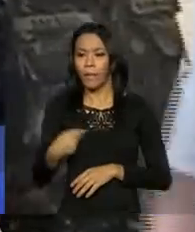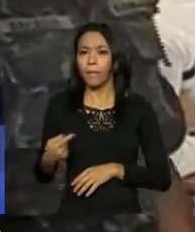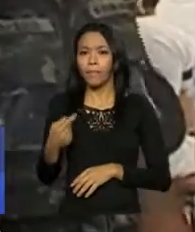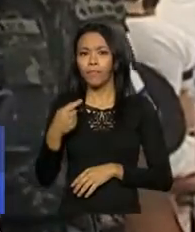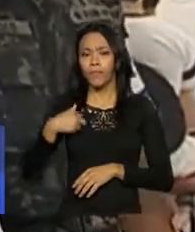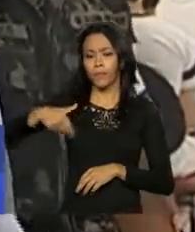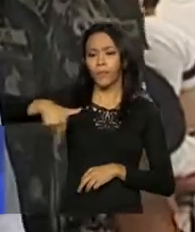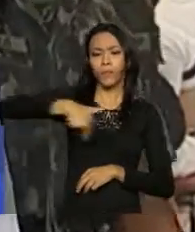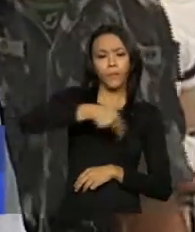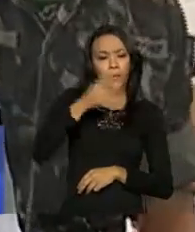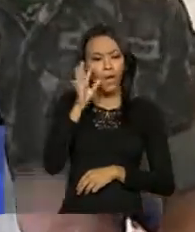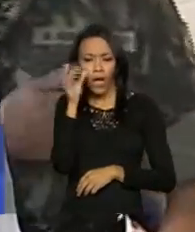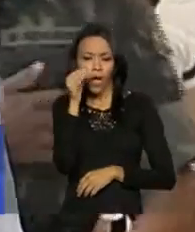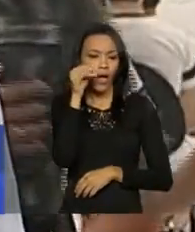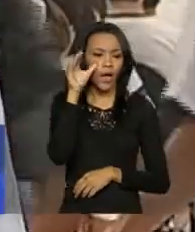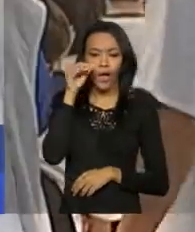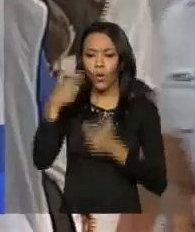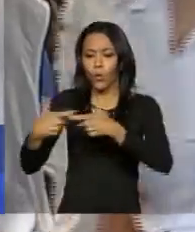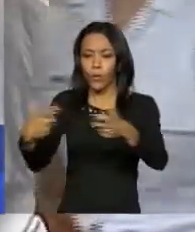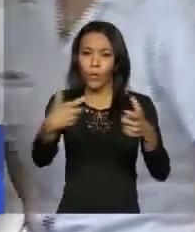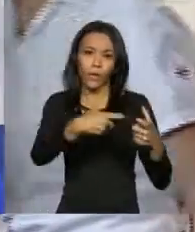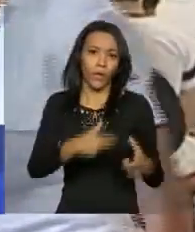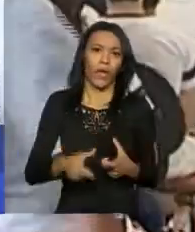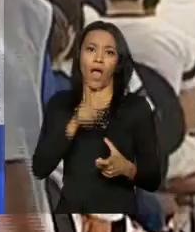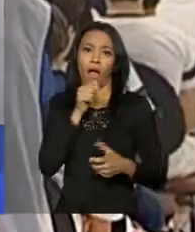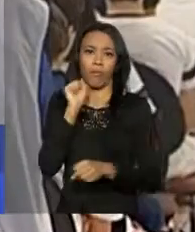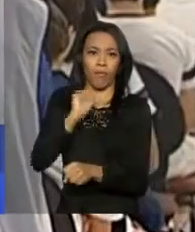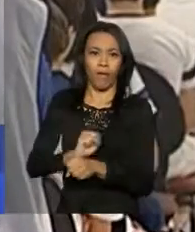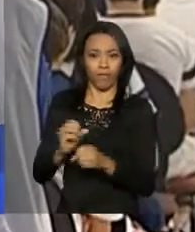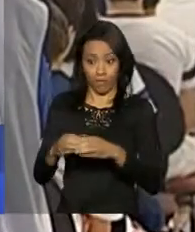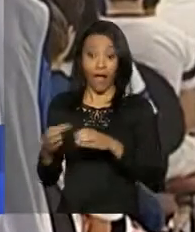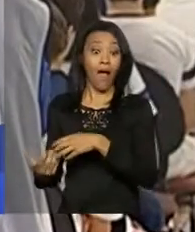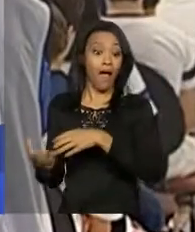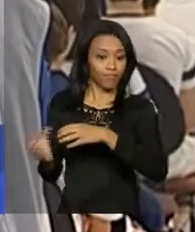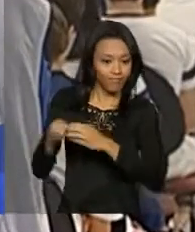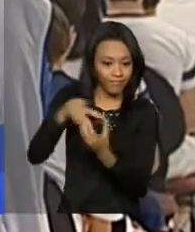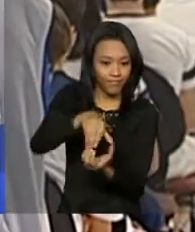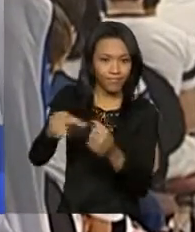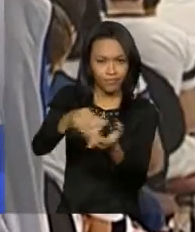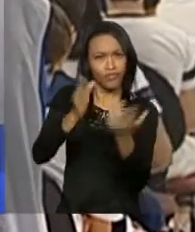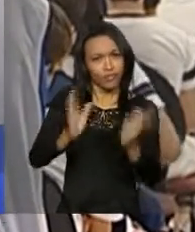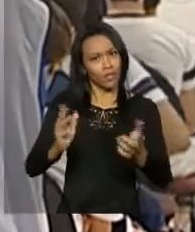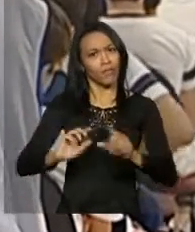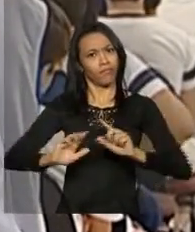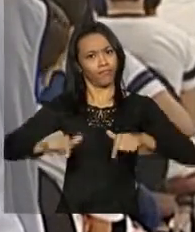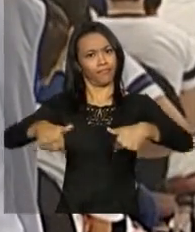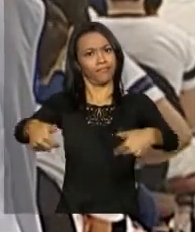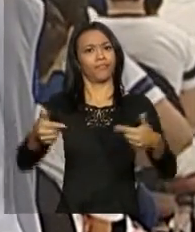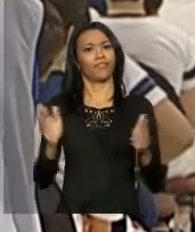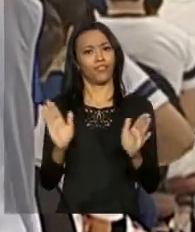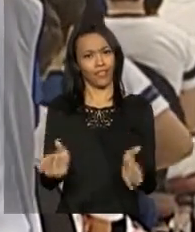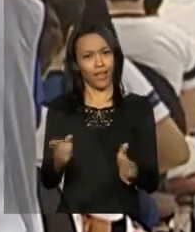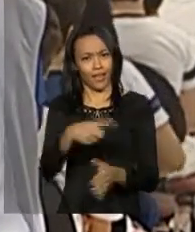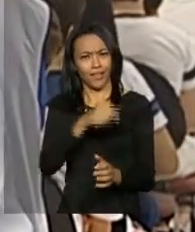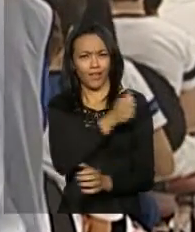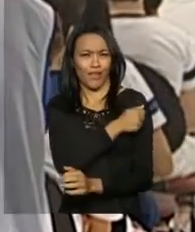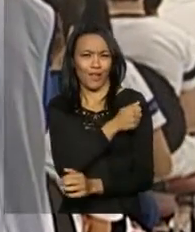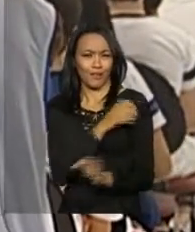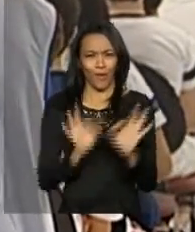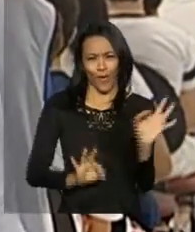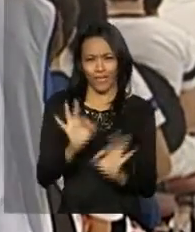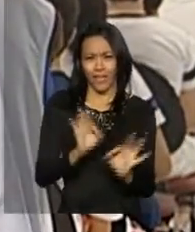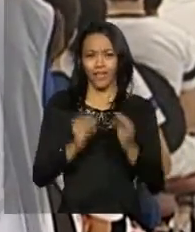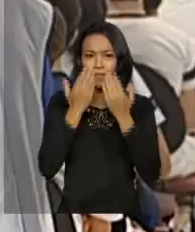dependências da escola e procurando locais que possam se tornar focos de reprodução do Aedes aegypti. Eles estavam bem arrumadinhos, com